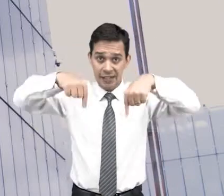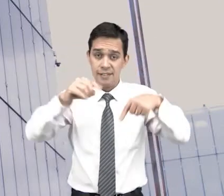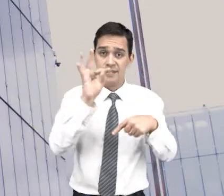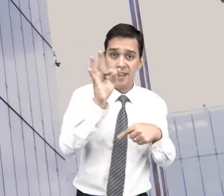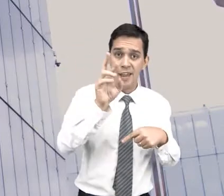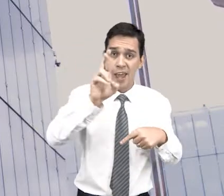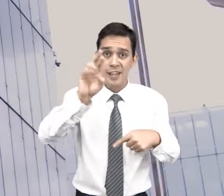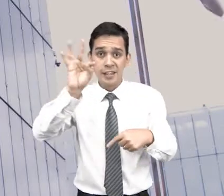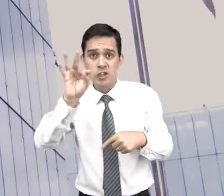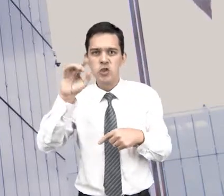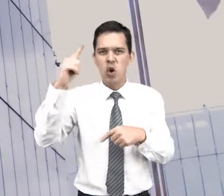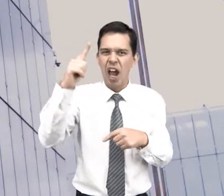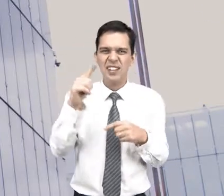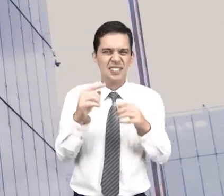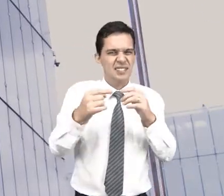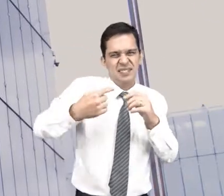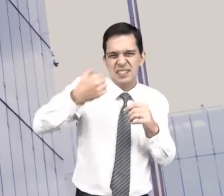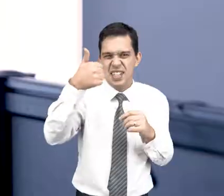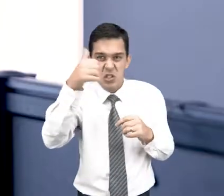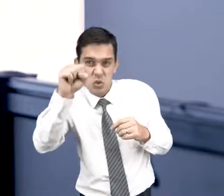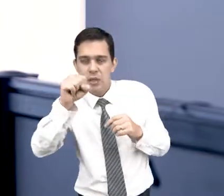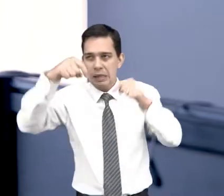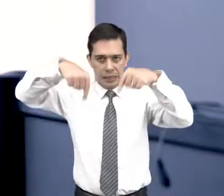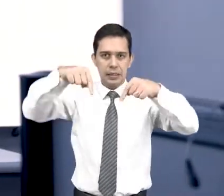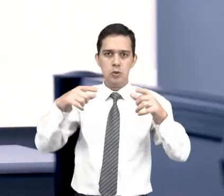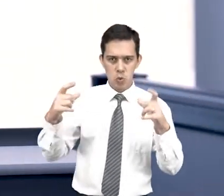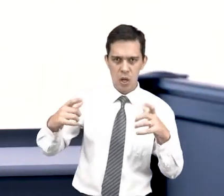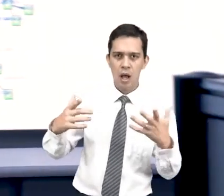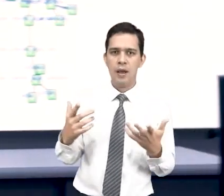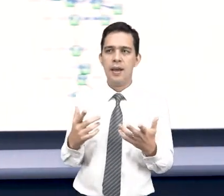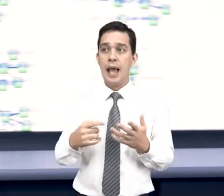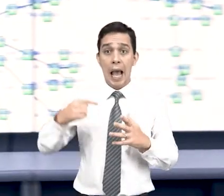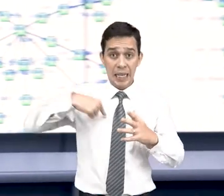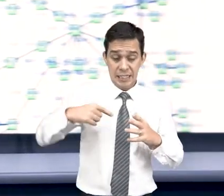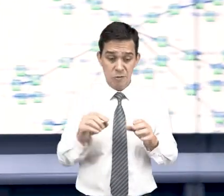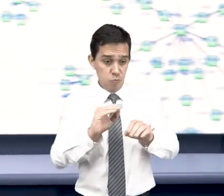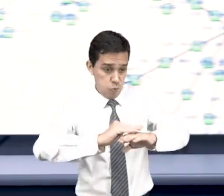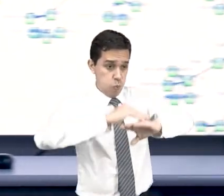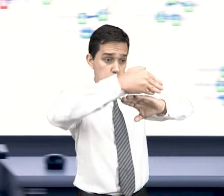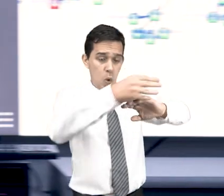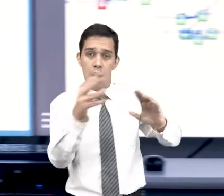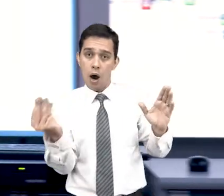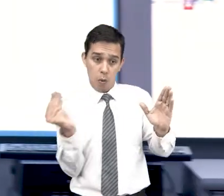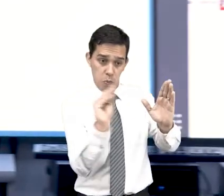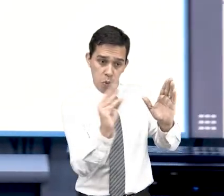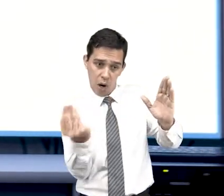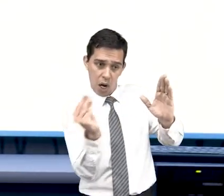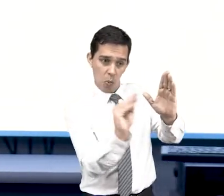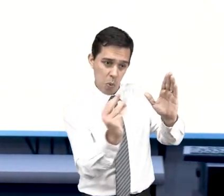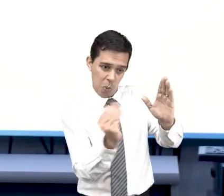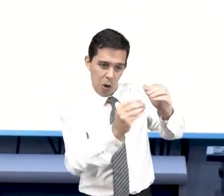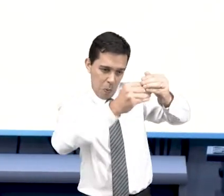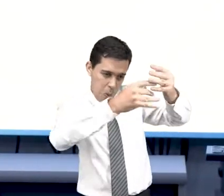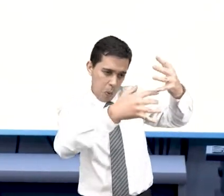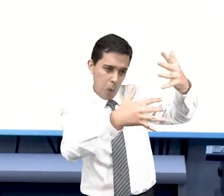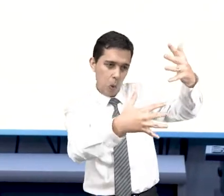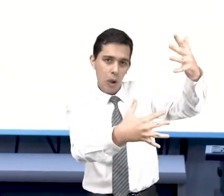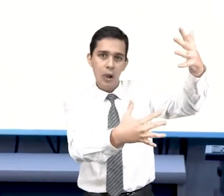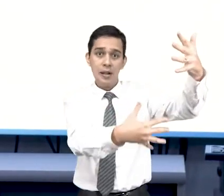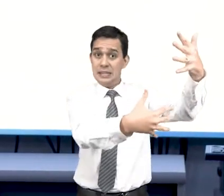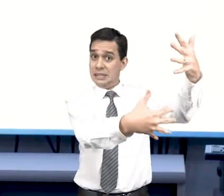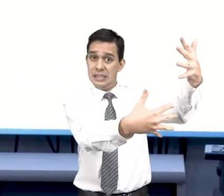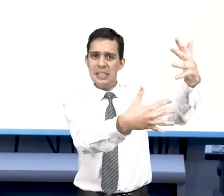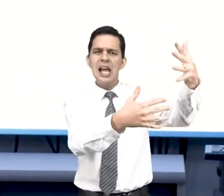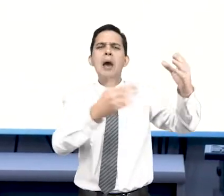de Goiás, da 18ª região. Aqui, a criação de um cadastro automatizado permite o acesso à base de dados